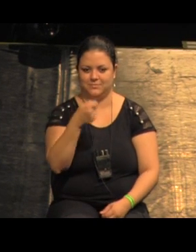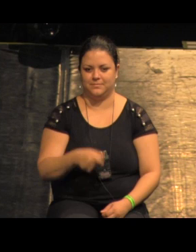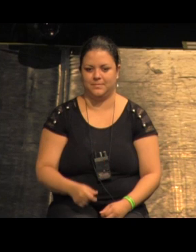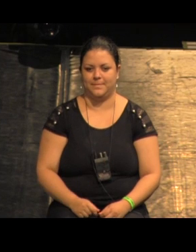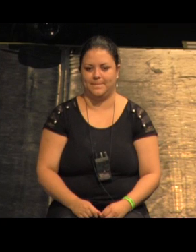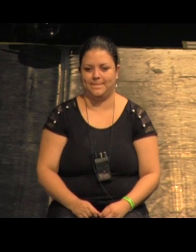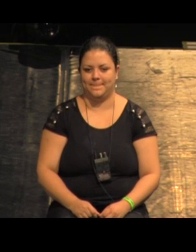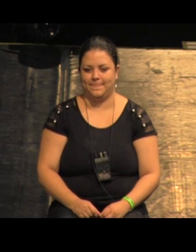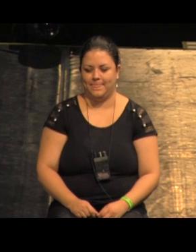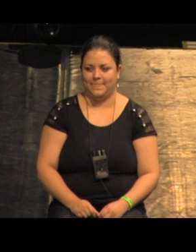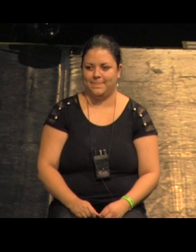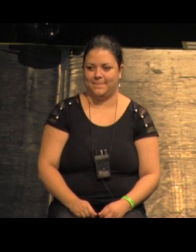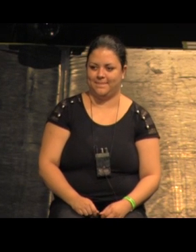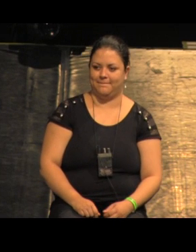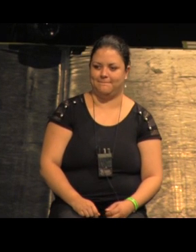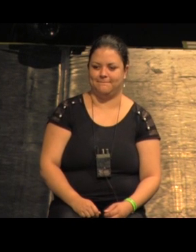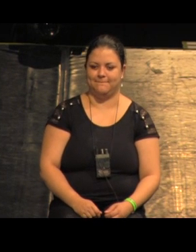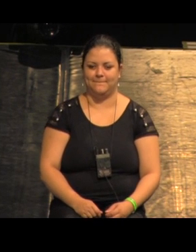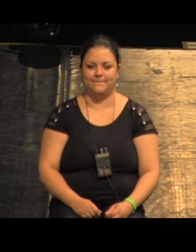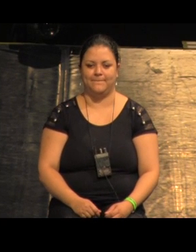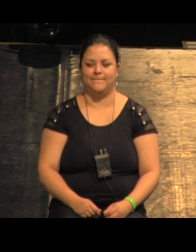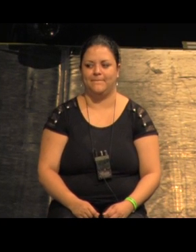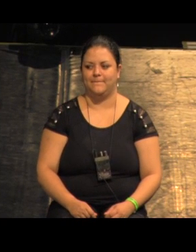agora vou com as duas mãos agora vai como é que é